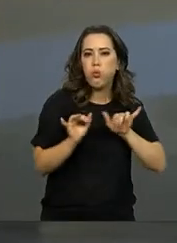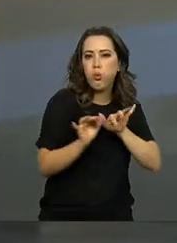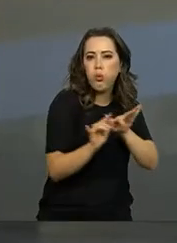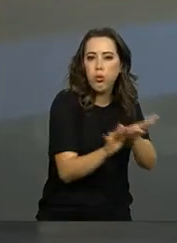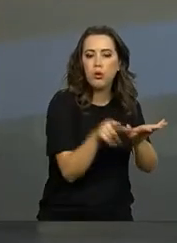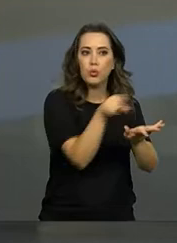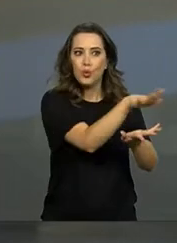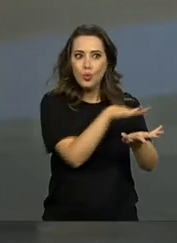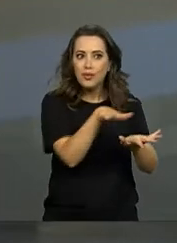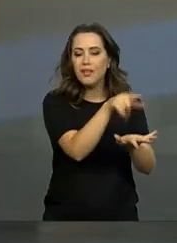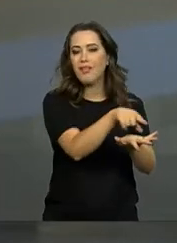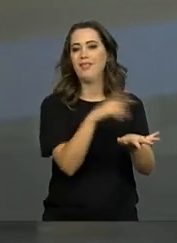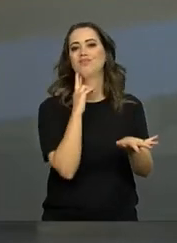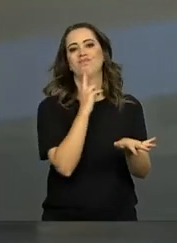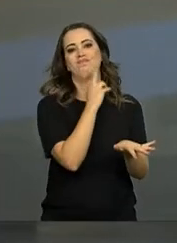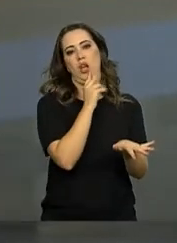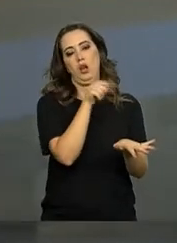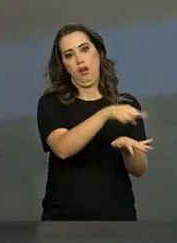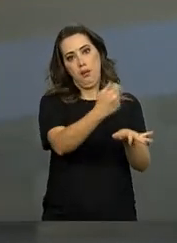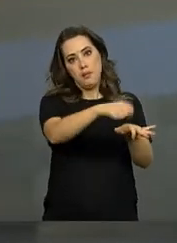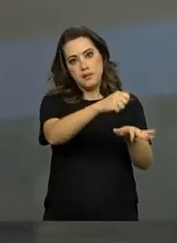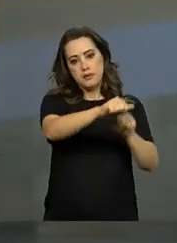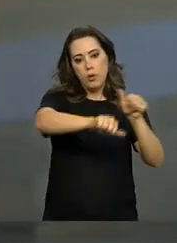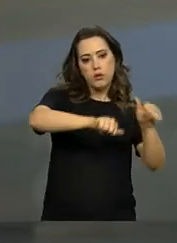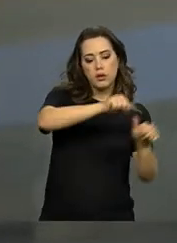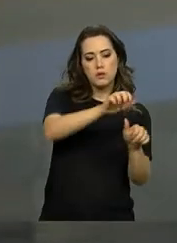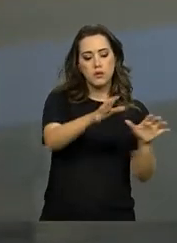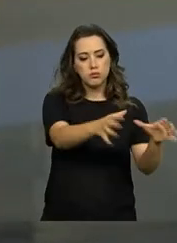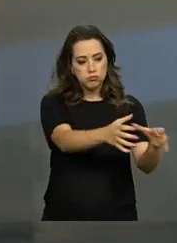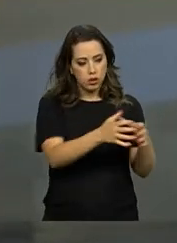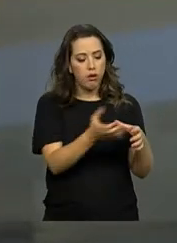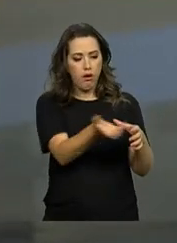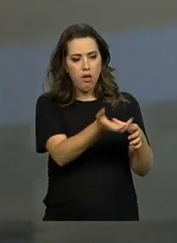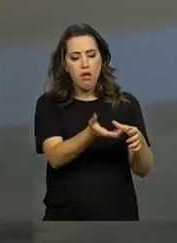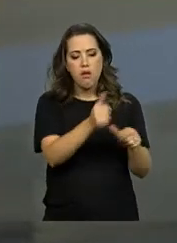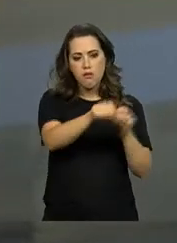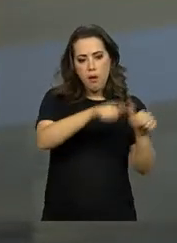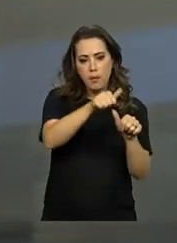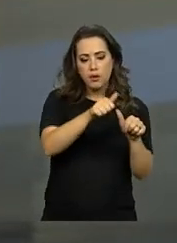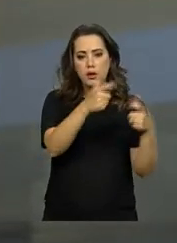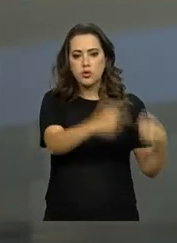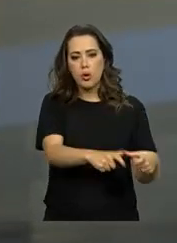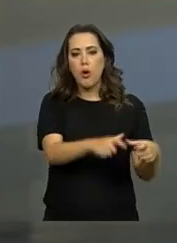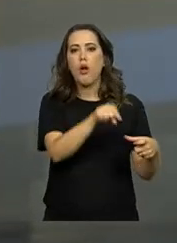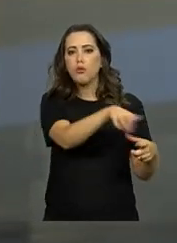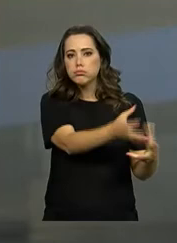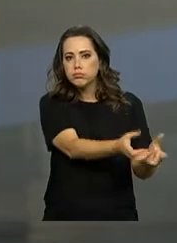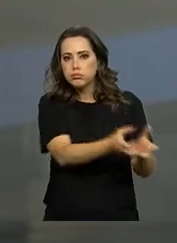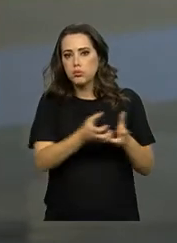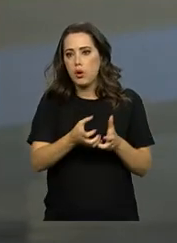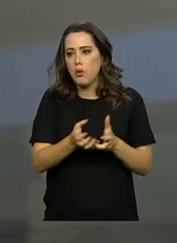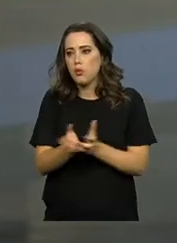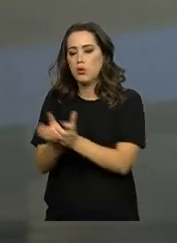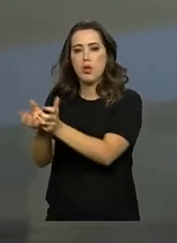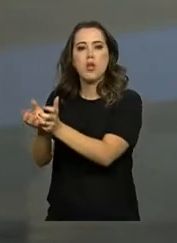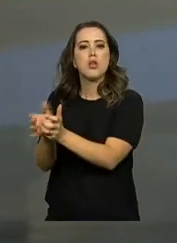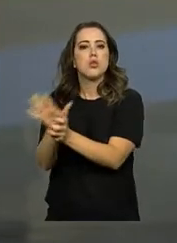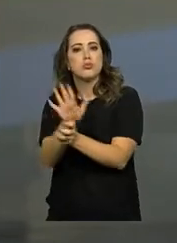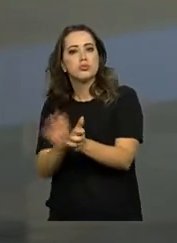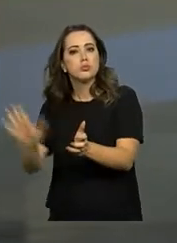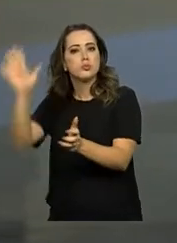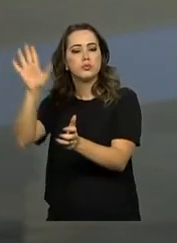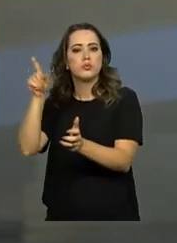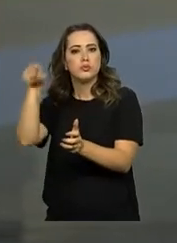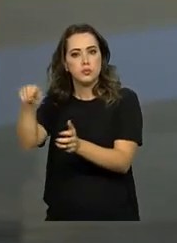Então, o processo de interiorização, ele traz uma oportunidade grande também para o imigrante conseguir emprego em outros lugares.